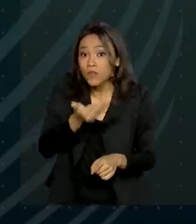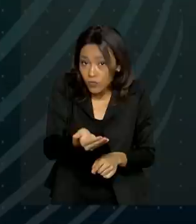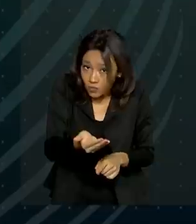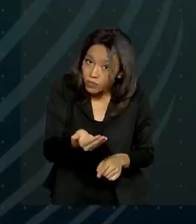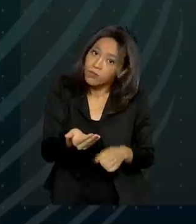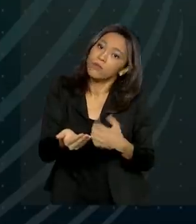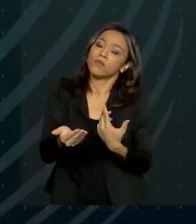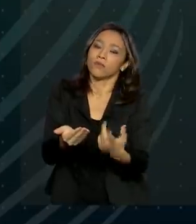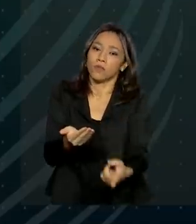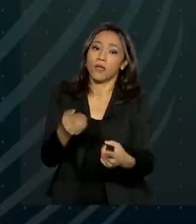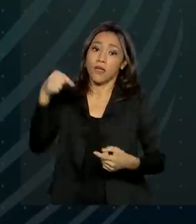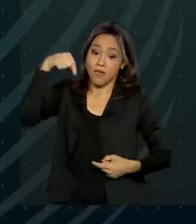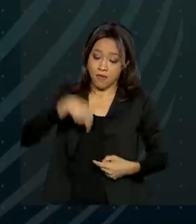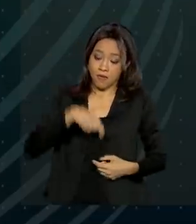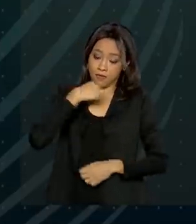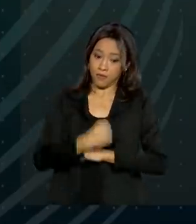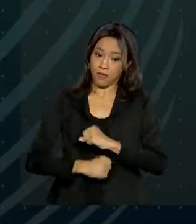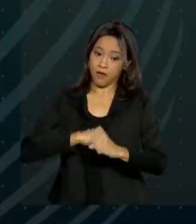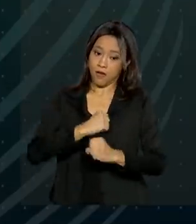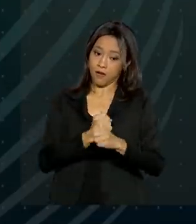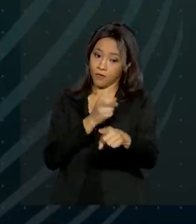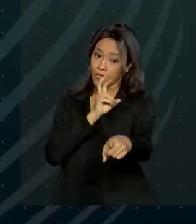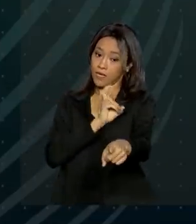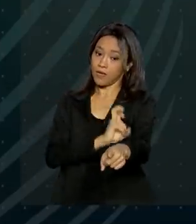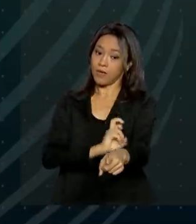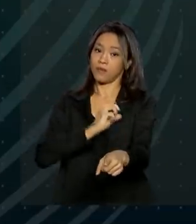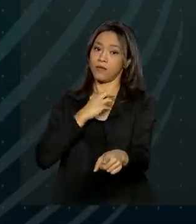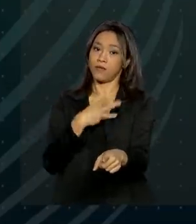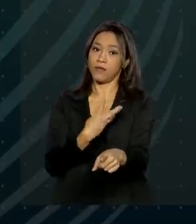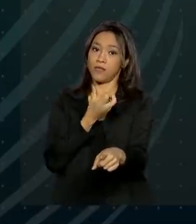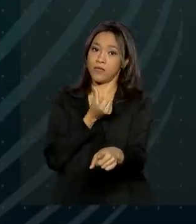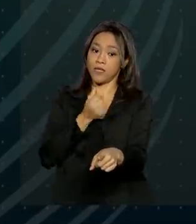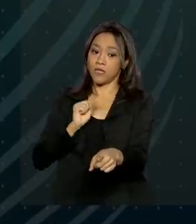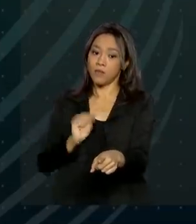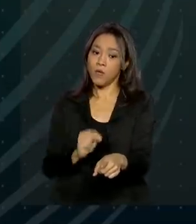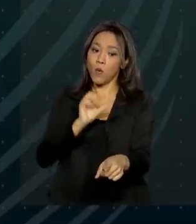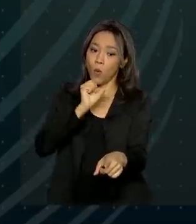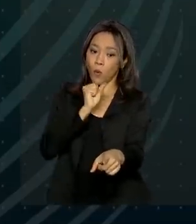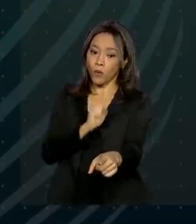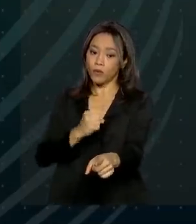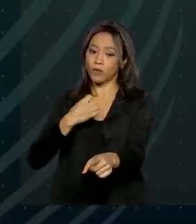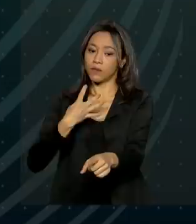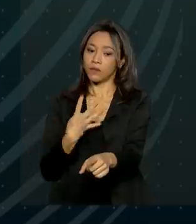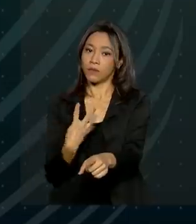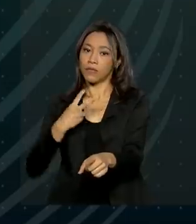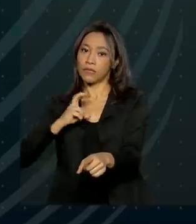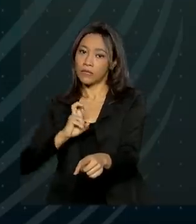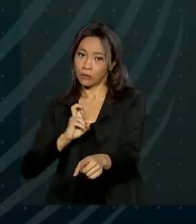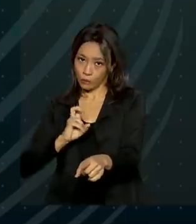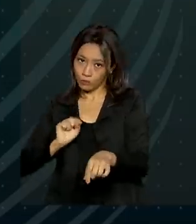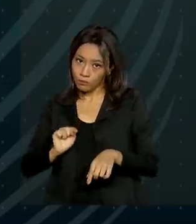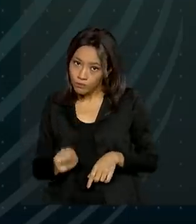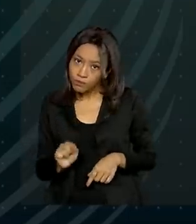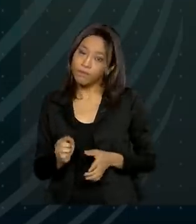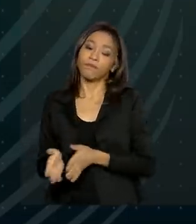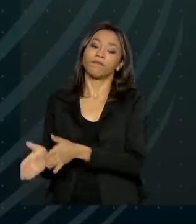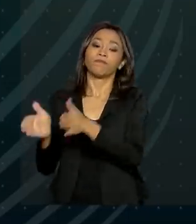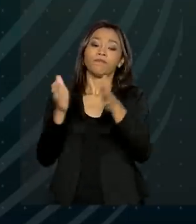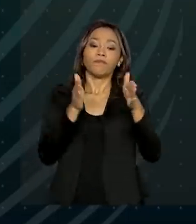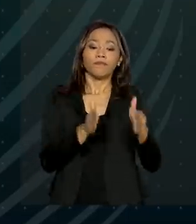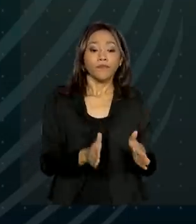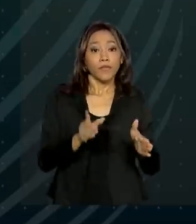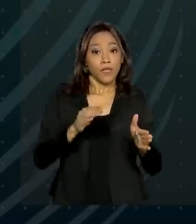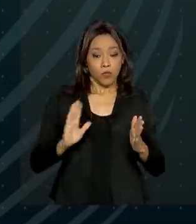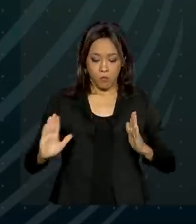benefício. Este ano foram 536.845. Já nos primeiros